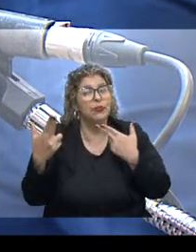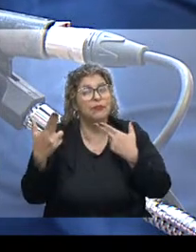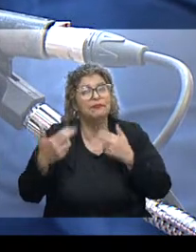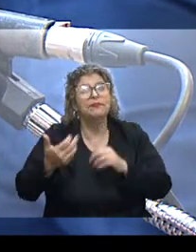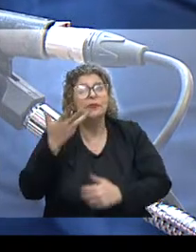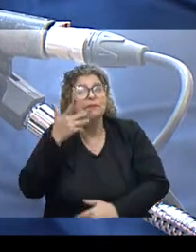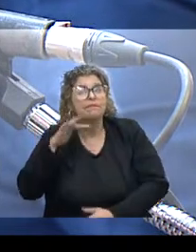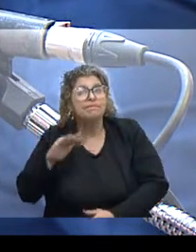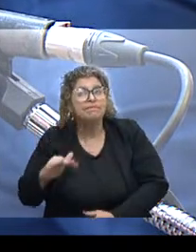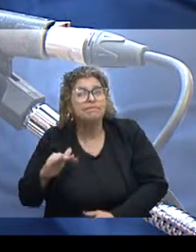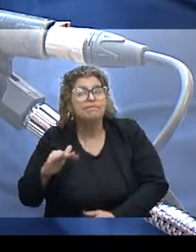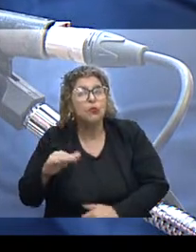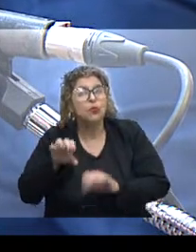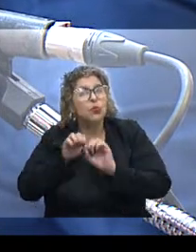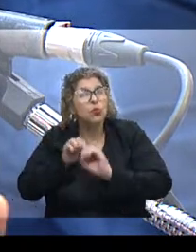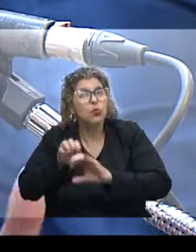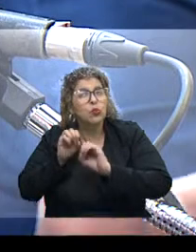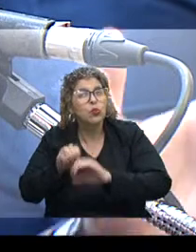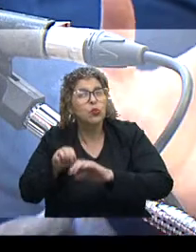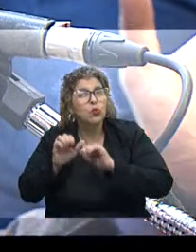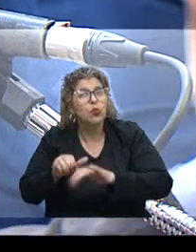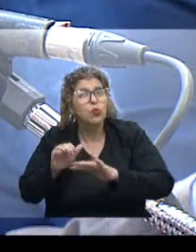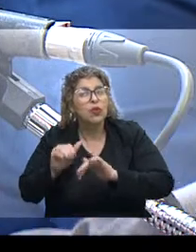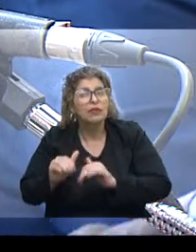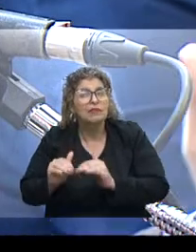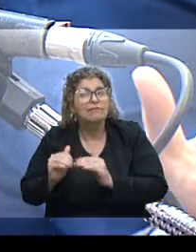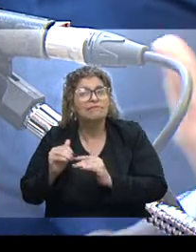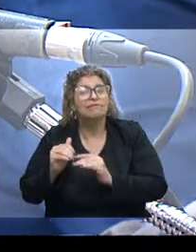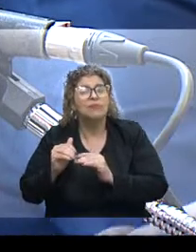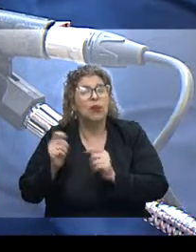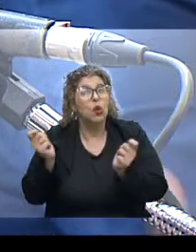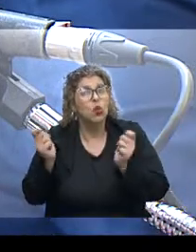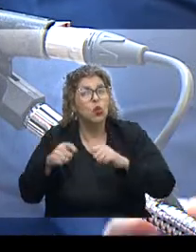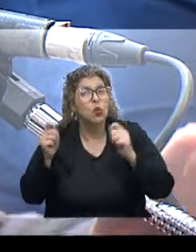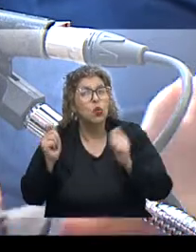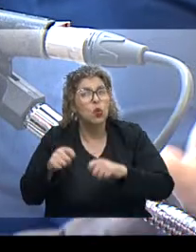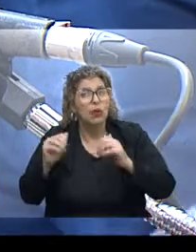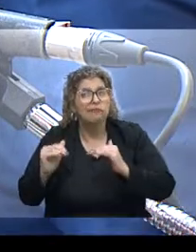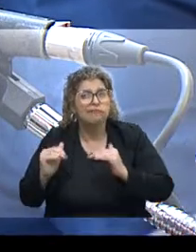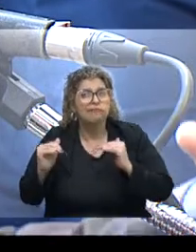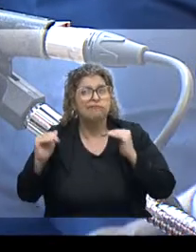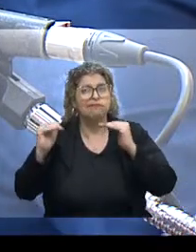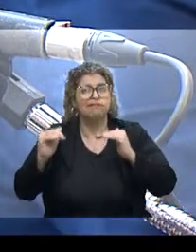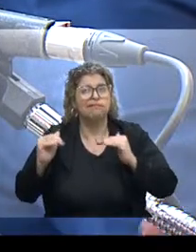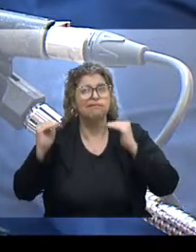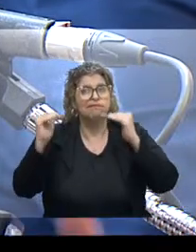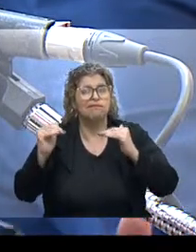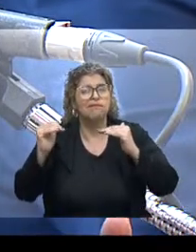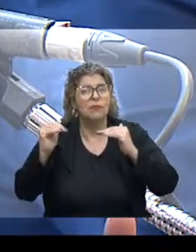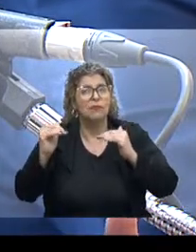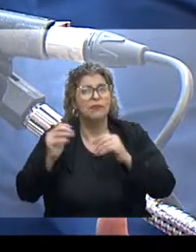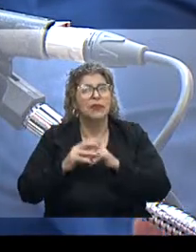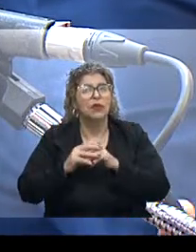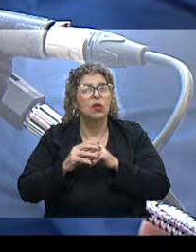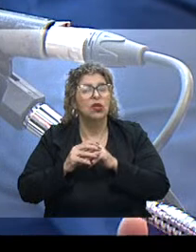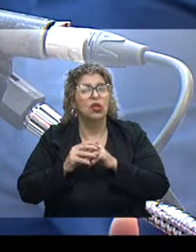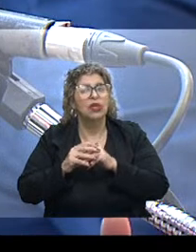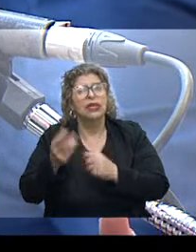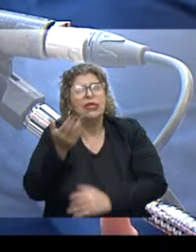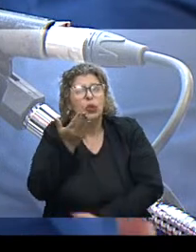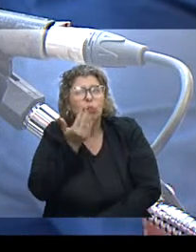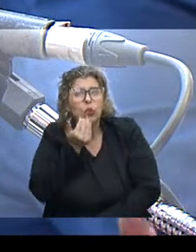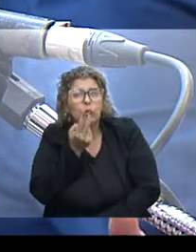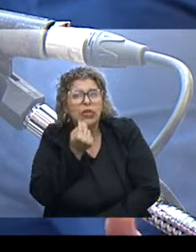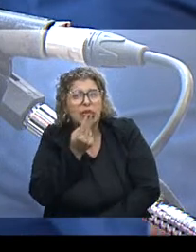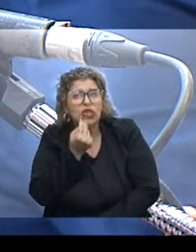a primeira infância, quanto maior investimento da primeira infância, mais condições em diversos aspectos, do ponto de vista nutritivo,